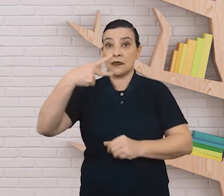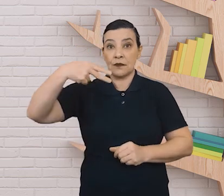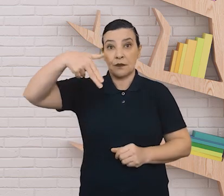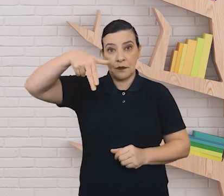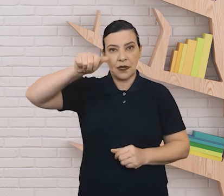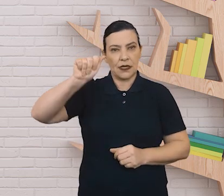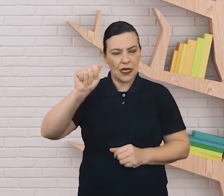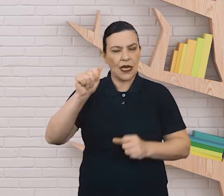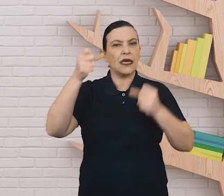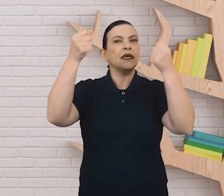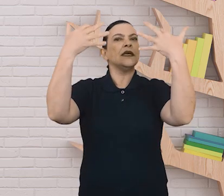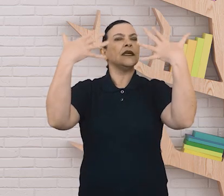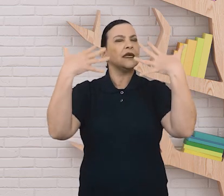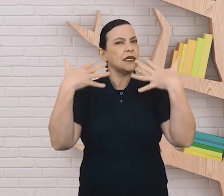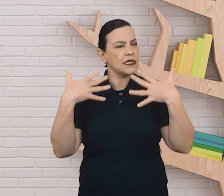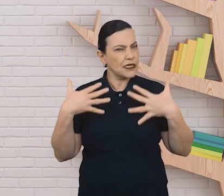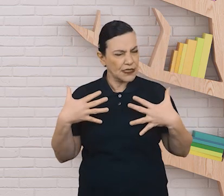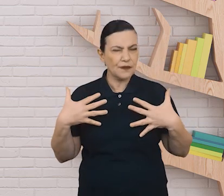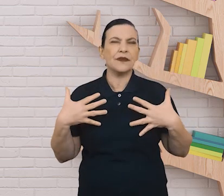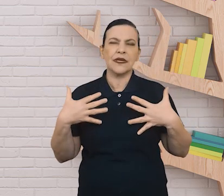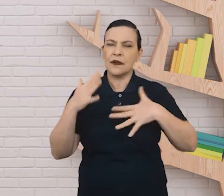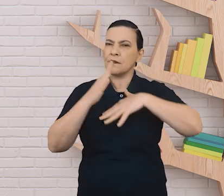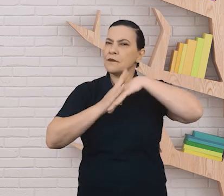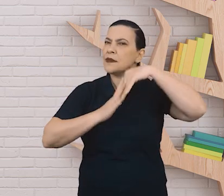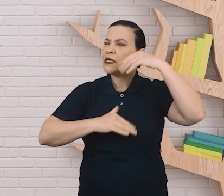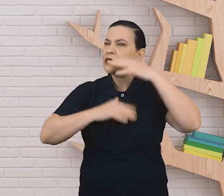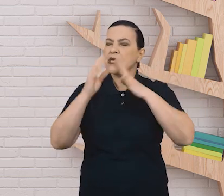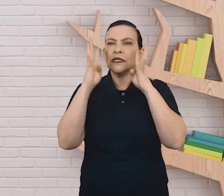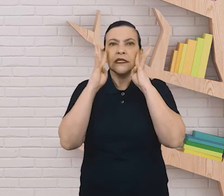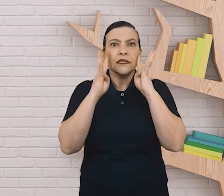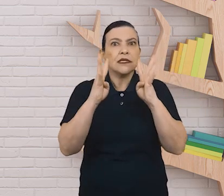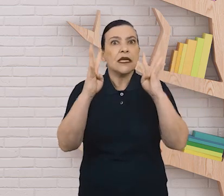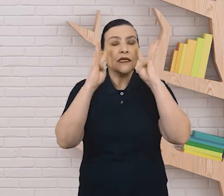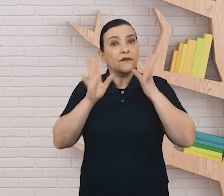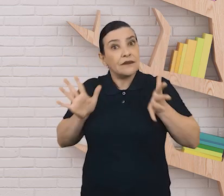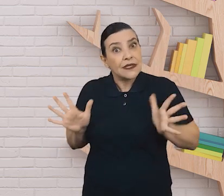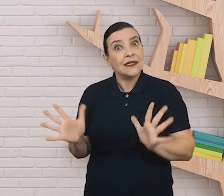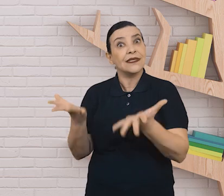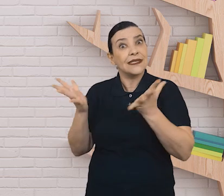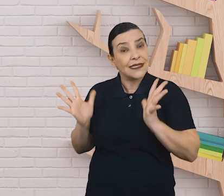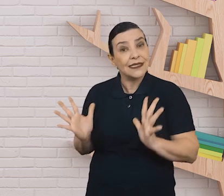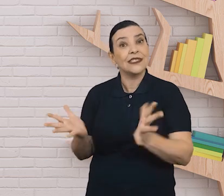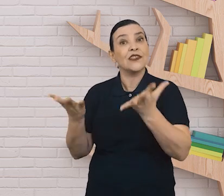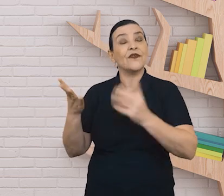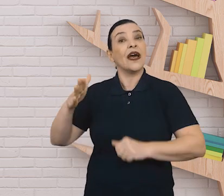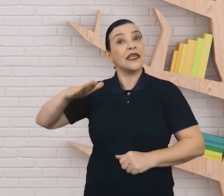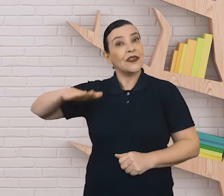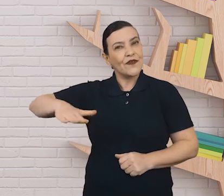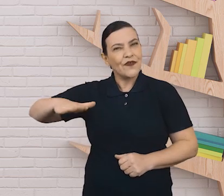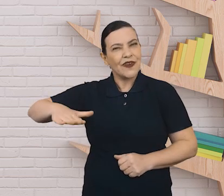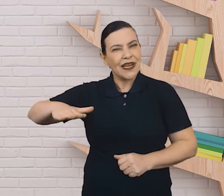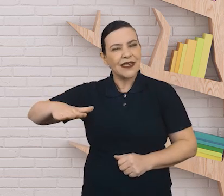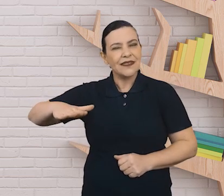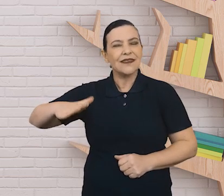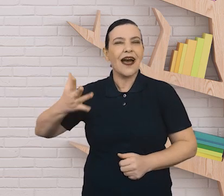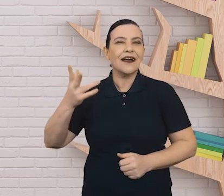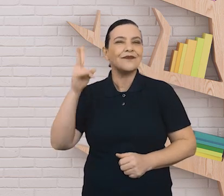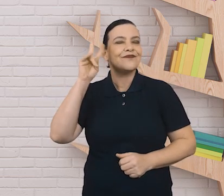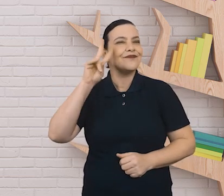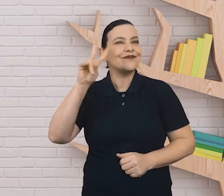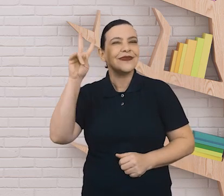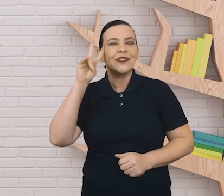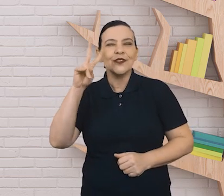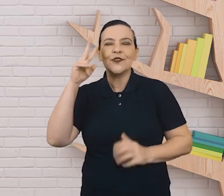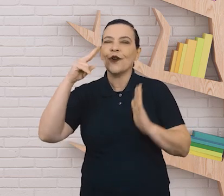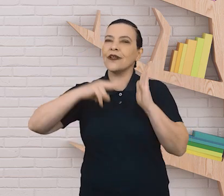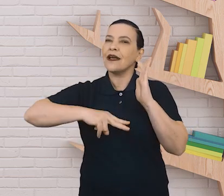diretrizes da PNA, ressalta que a habilidade de escuta deve começar a ser incentivada na infância. Ao ouvir histórias,